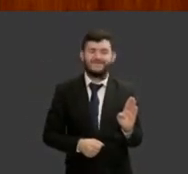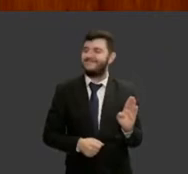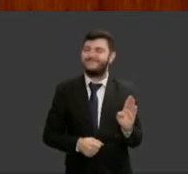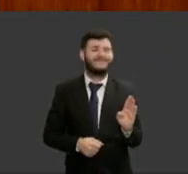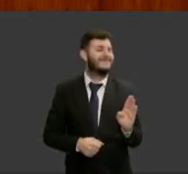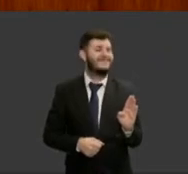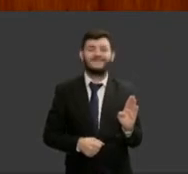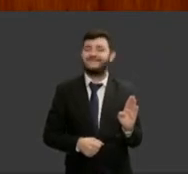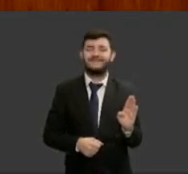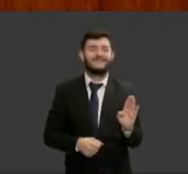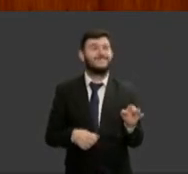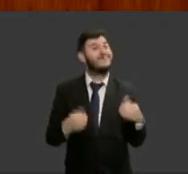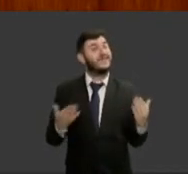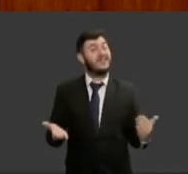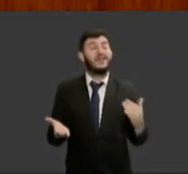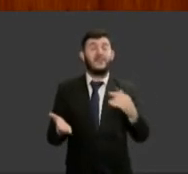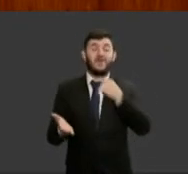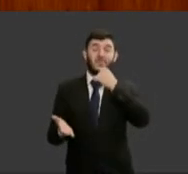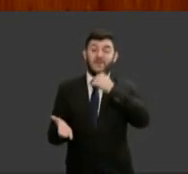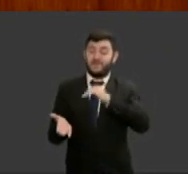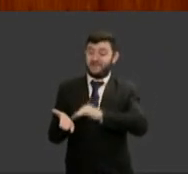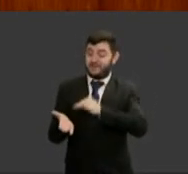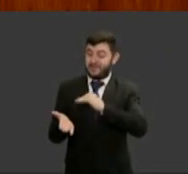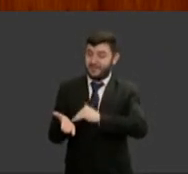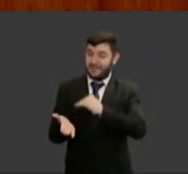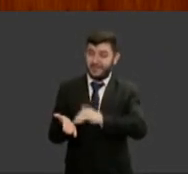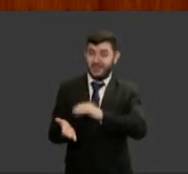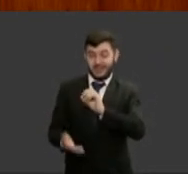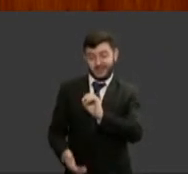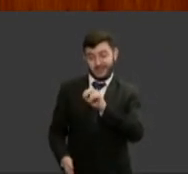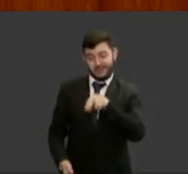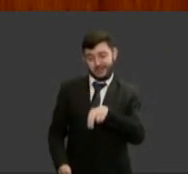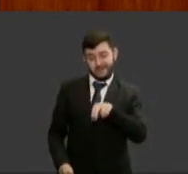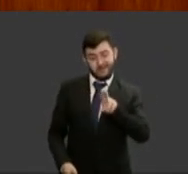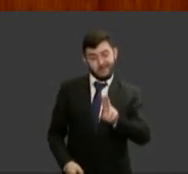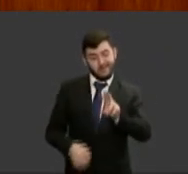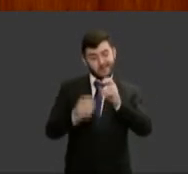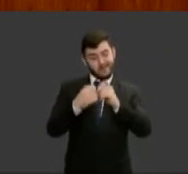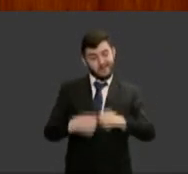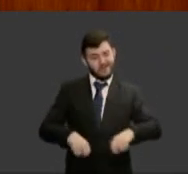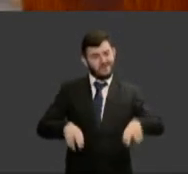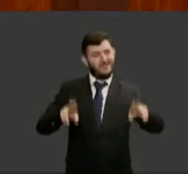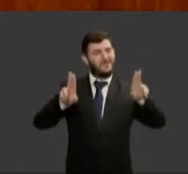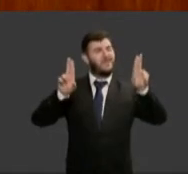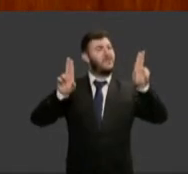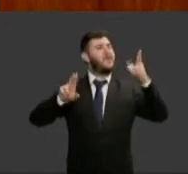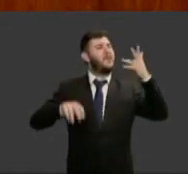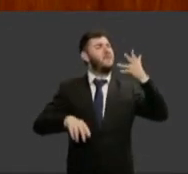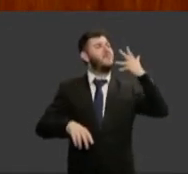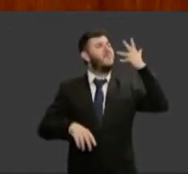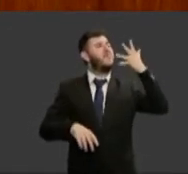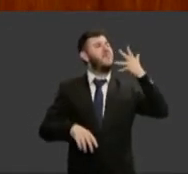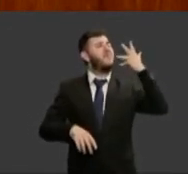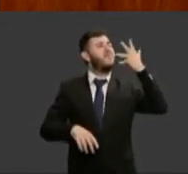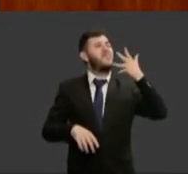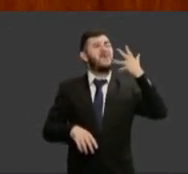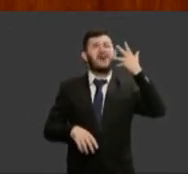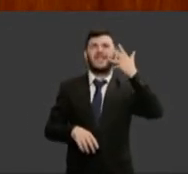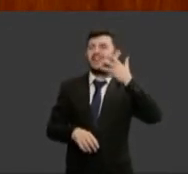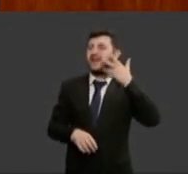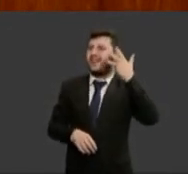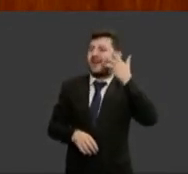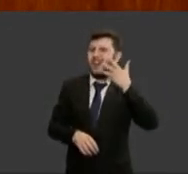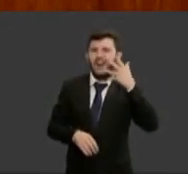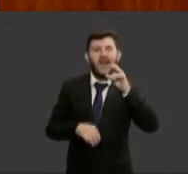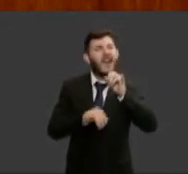ONU o senhor Antônio Guterres fazer um pronunciamento denunciando aspas o crescimento